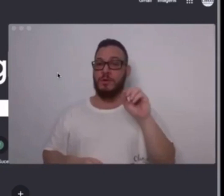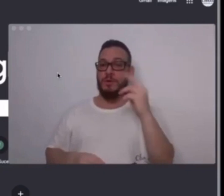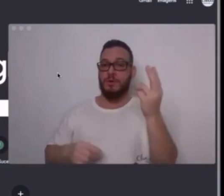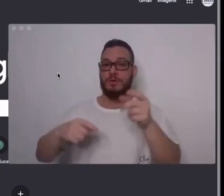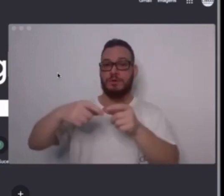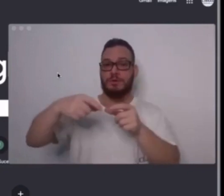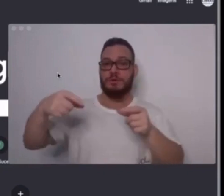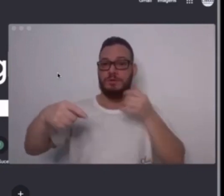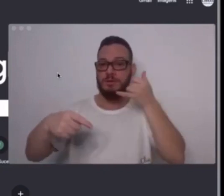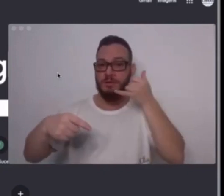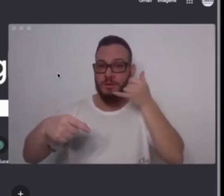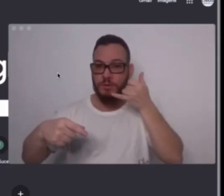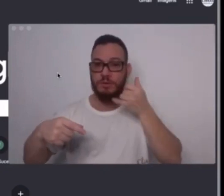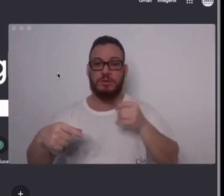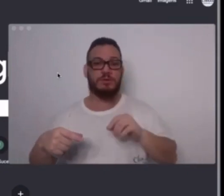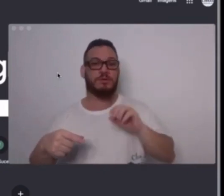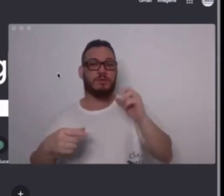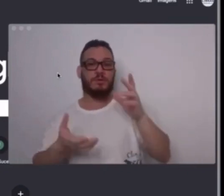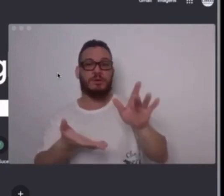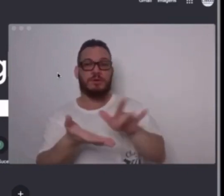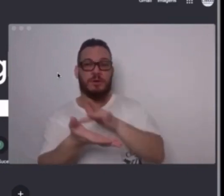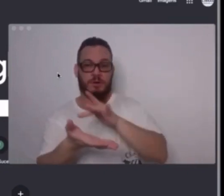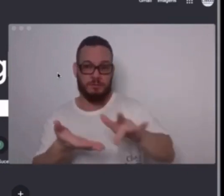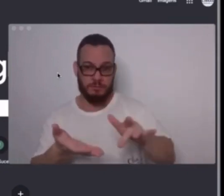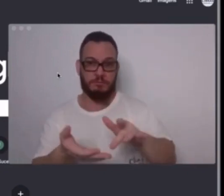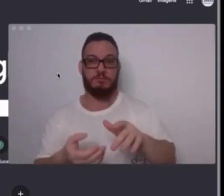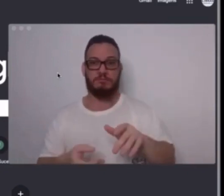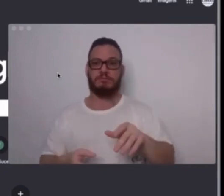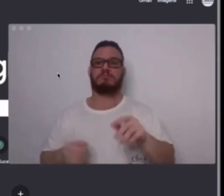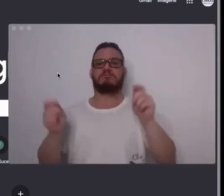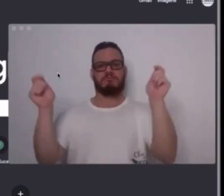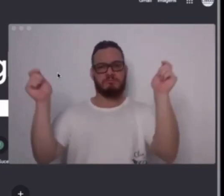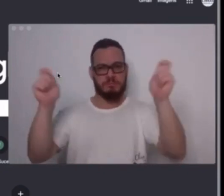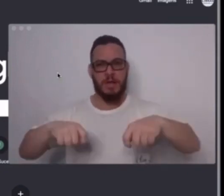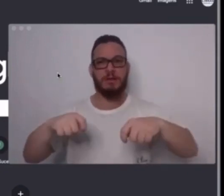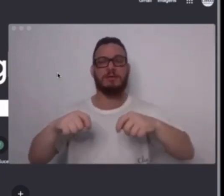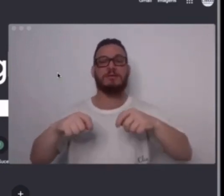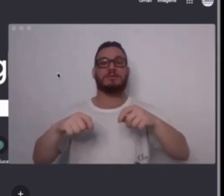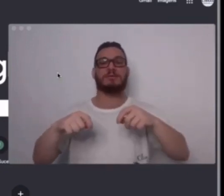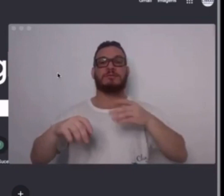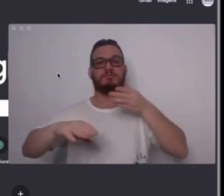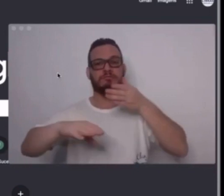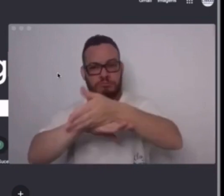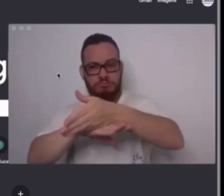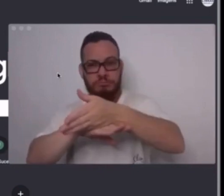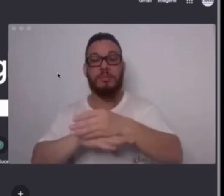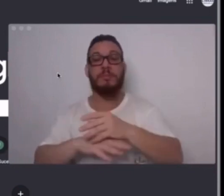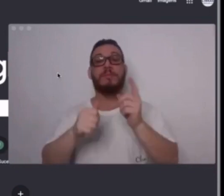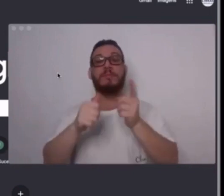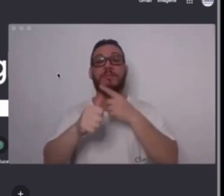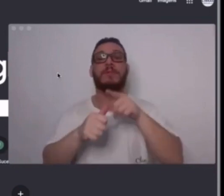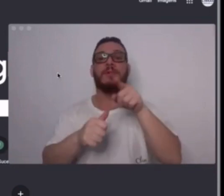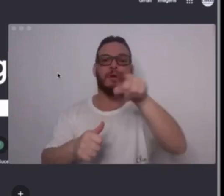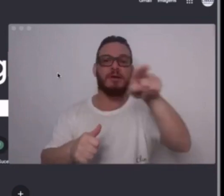computador, pode ser notebook, pode ser celular, pode ser um tablet, com acesso à internet.